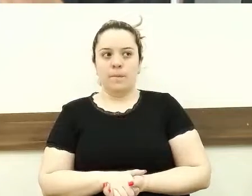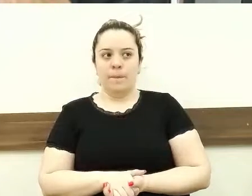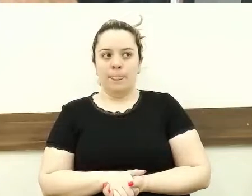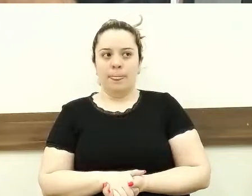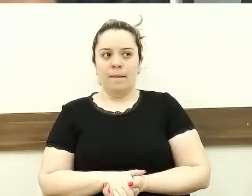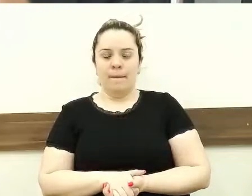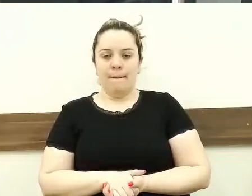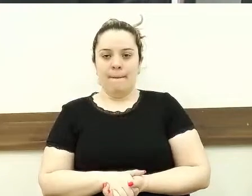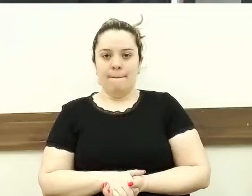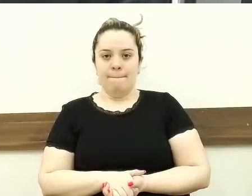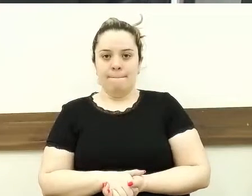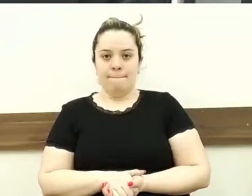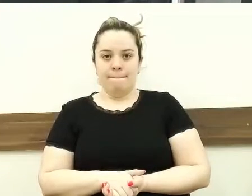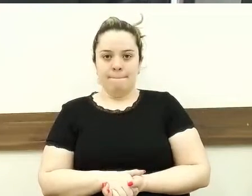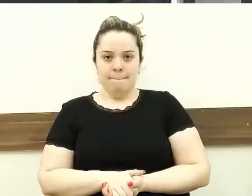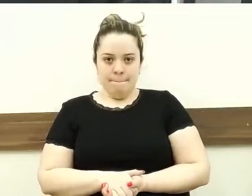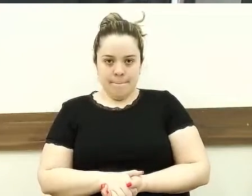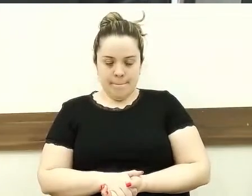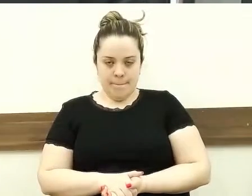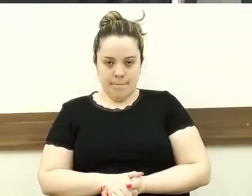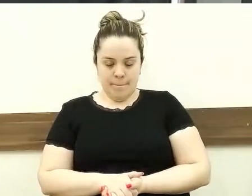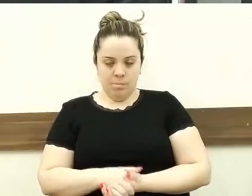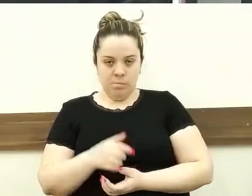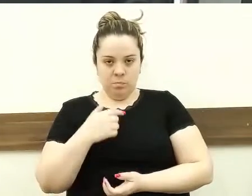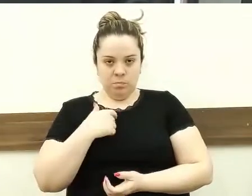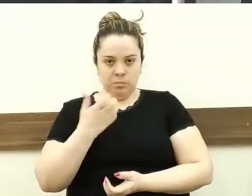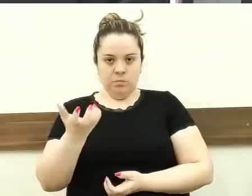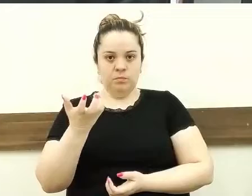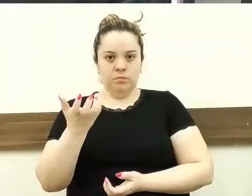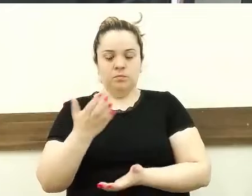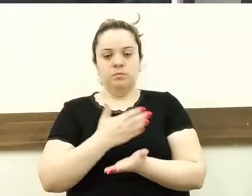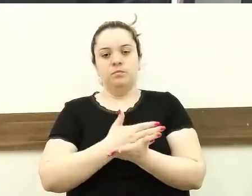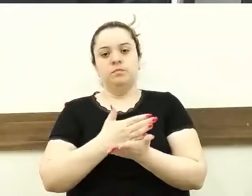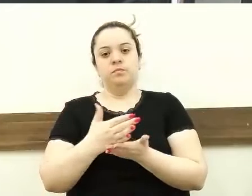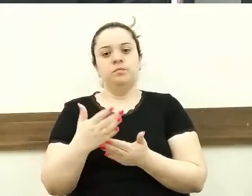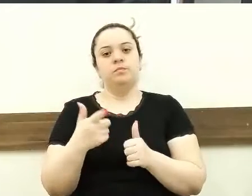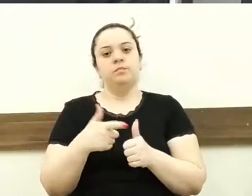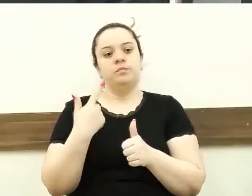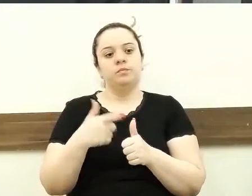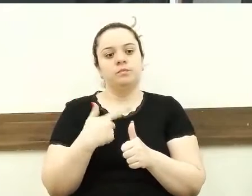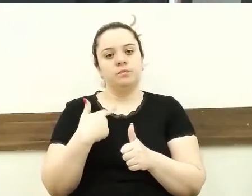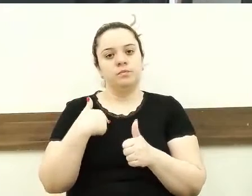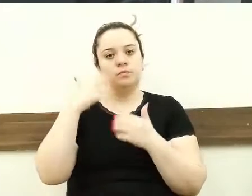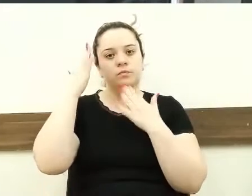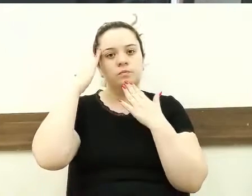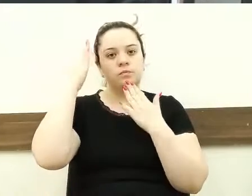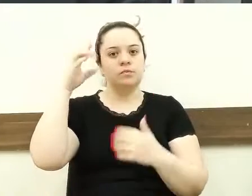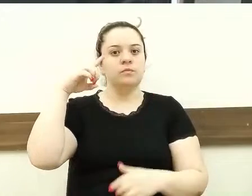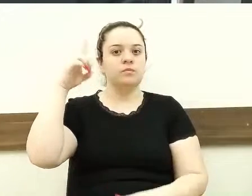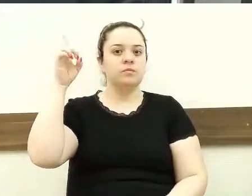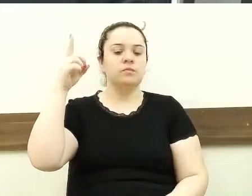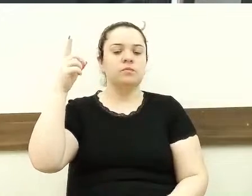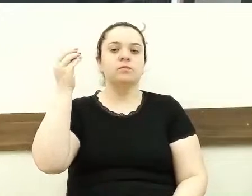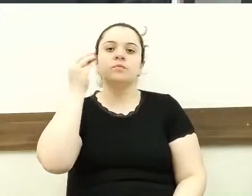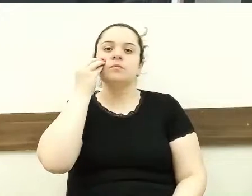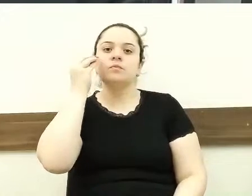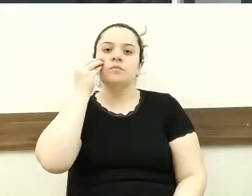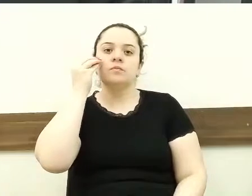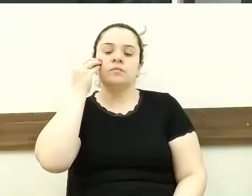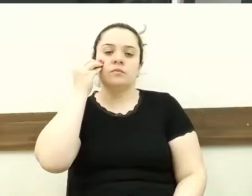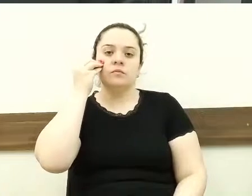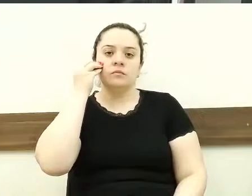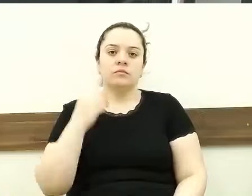Bom, eu quero iniciar aqui, primeiramente, agradecendo a Deus por essa oportunidade.